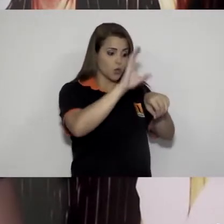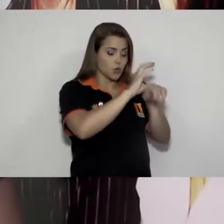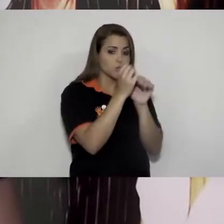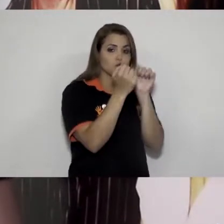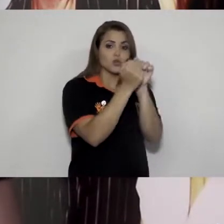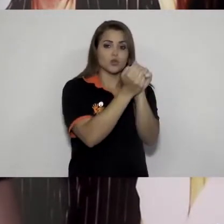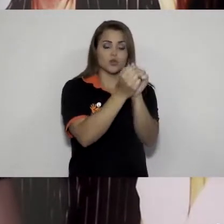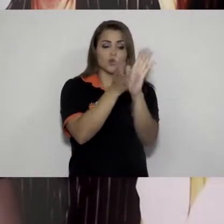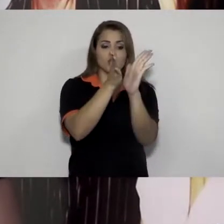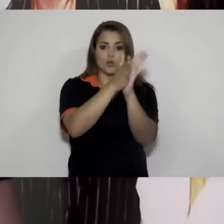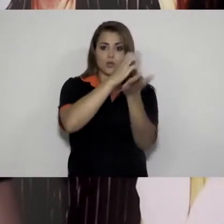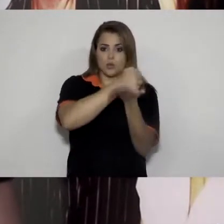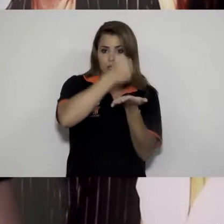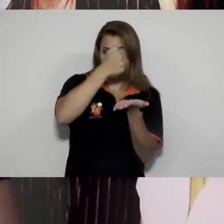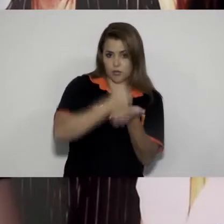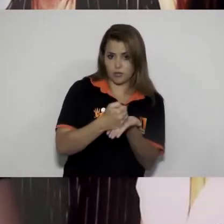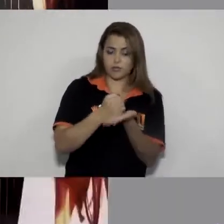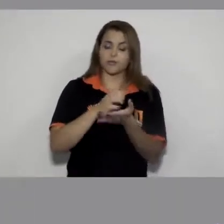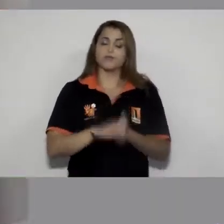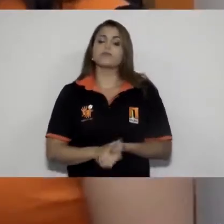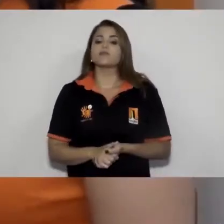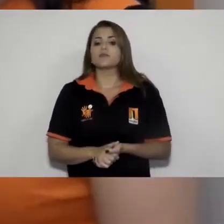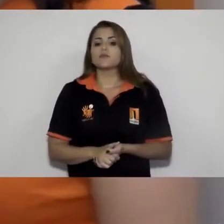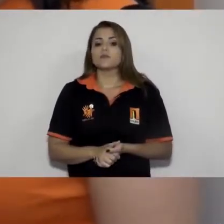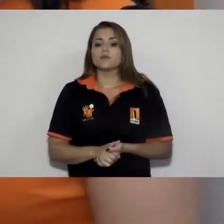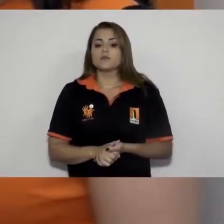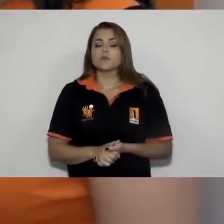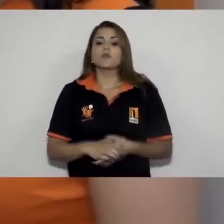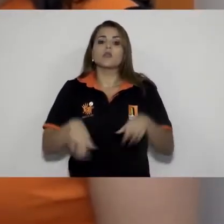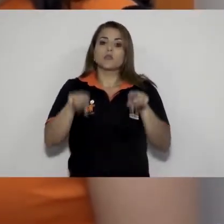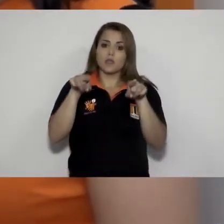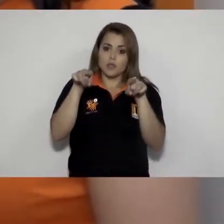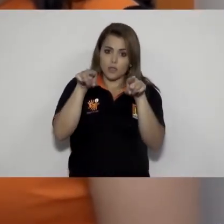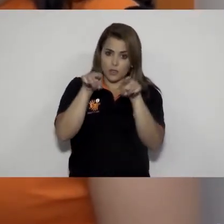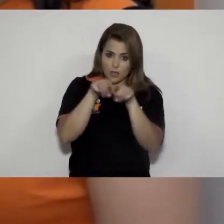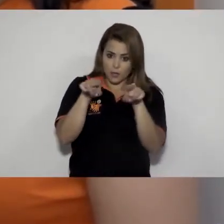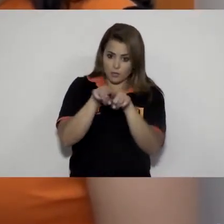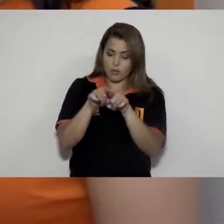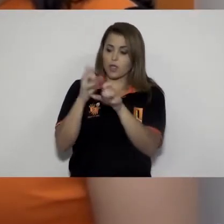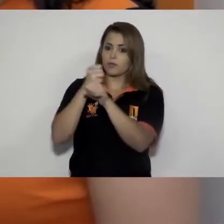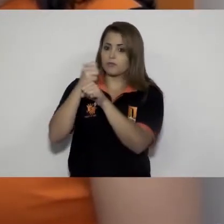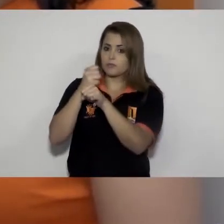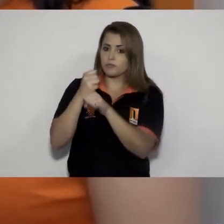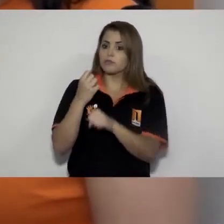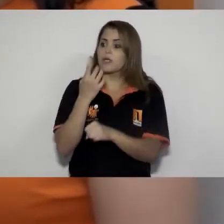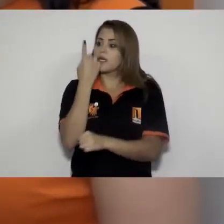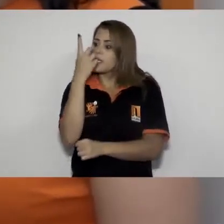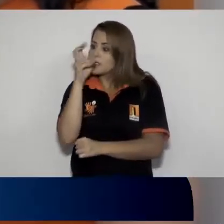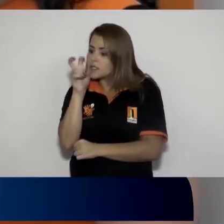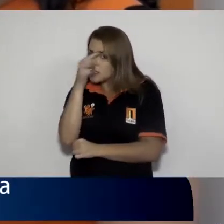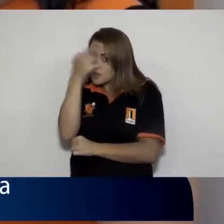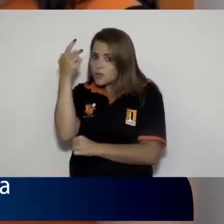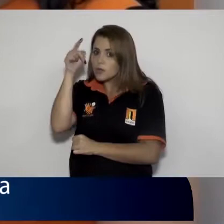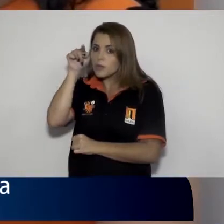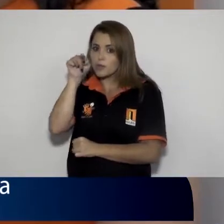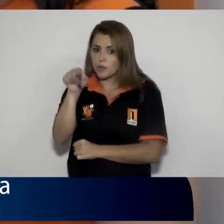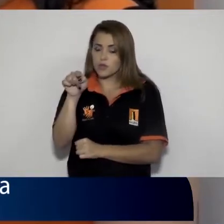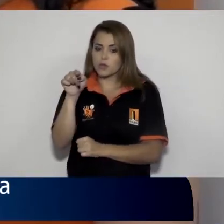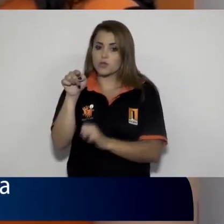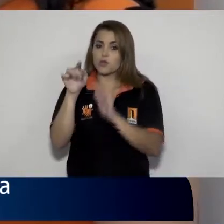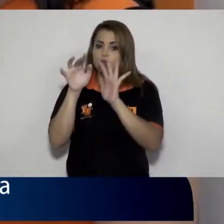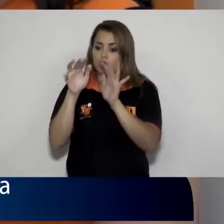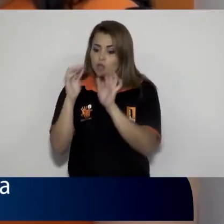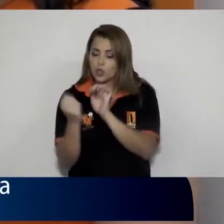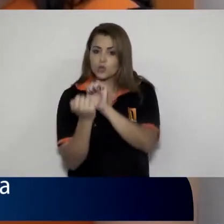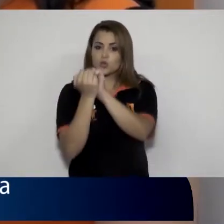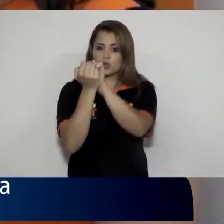com vínculo empregatício e emprego apoiado. Em todos esses anos de trabalho, já foram atendidas mais de 15 mil pessoas com deficiência. E em